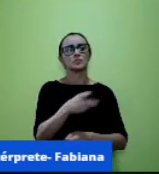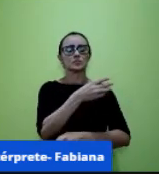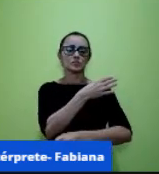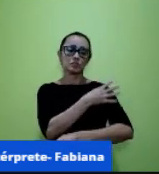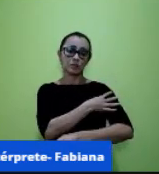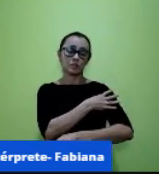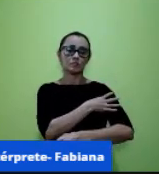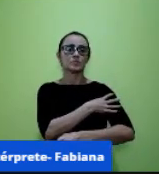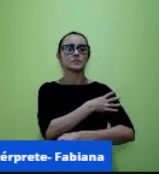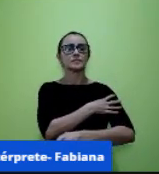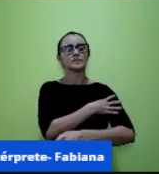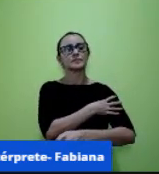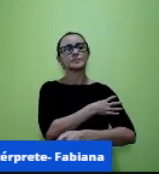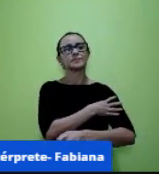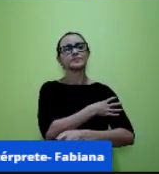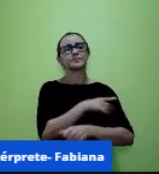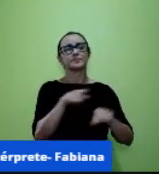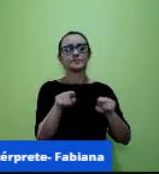mesmo